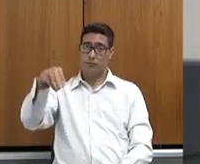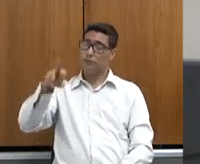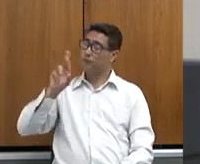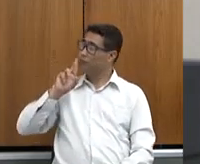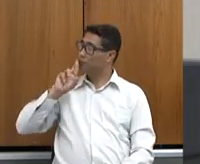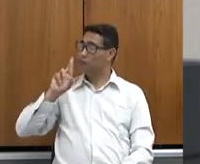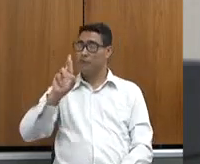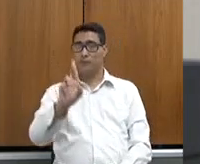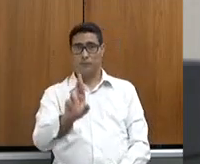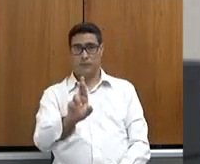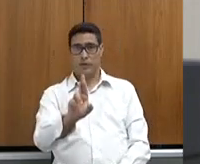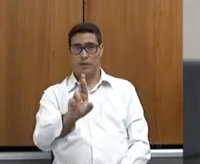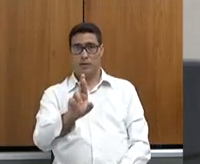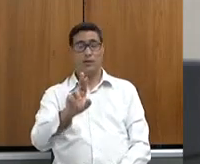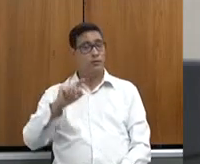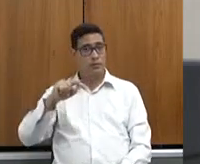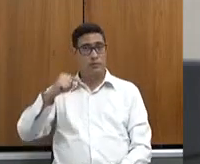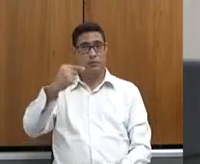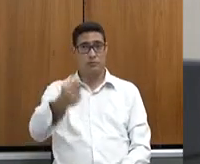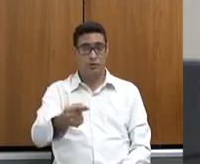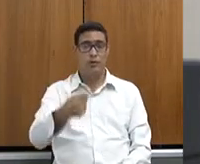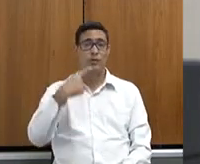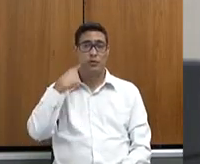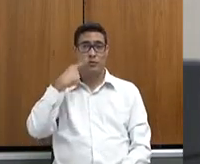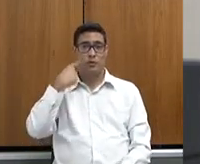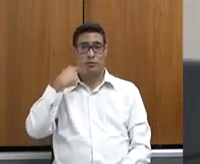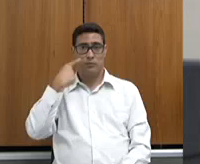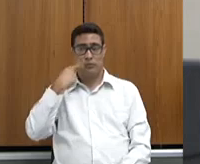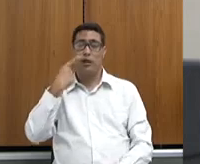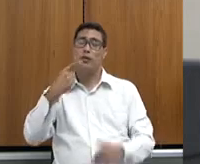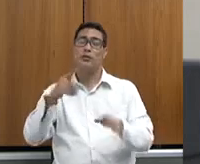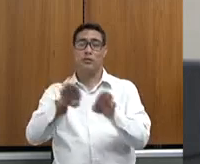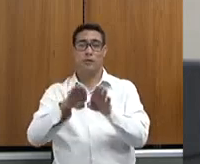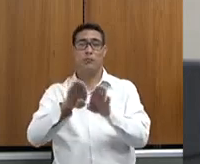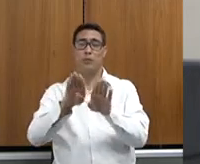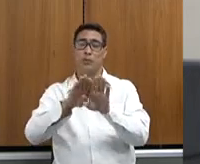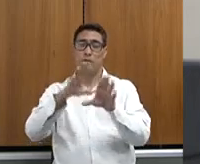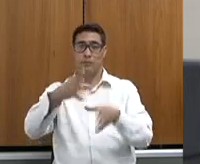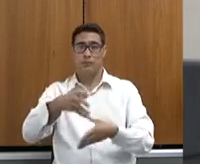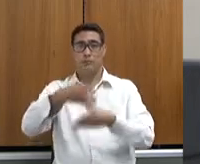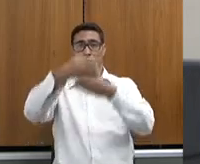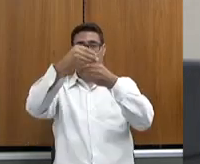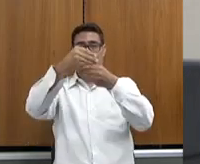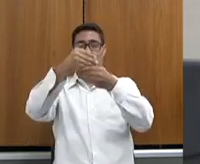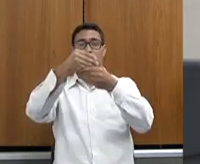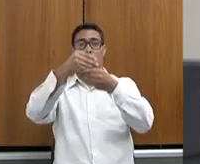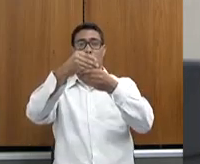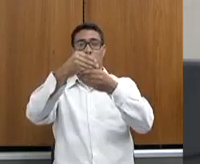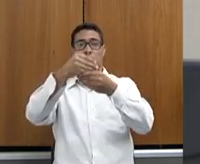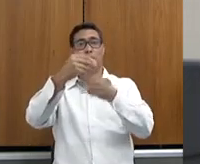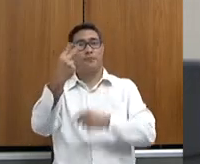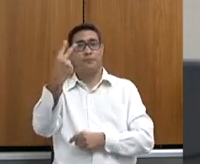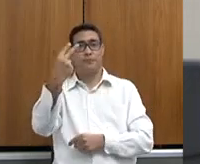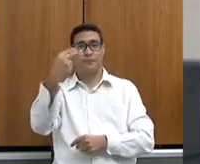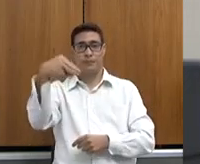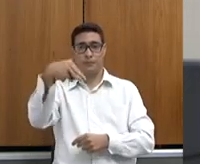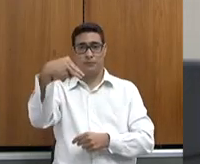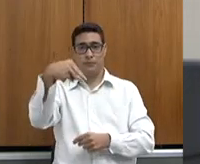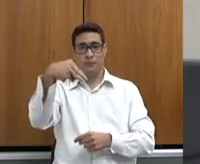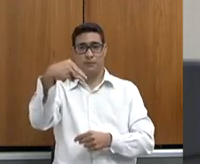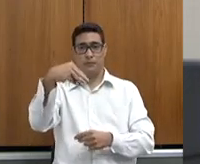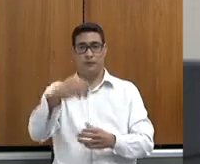e, em seguida, o deputado poderá fazer suas considerações finais pelo prazo de dois minutos.